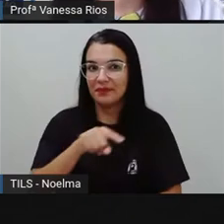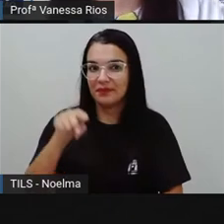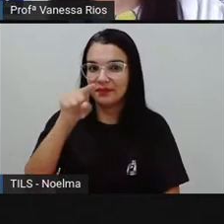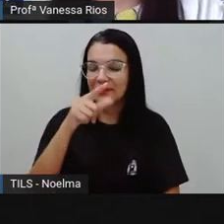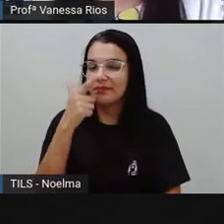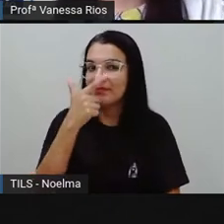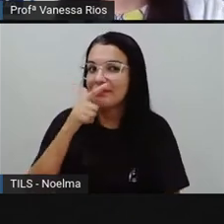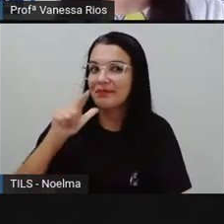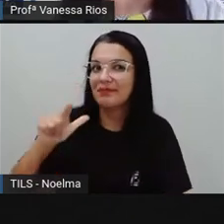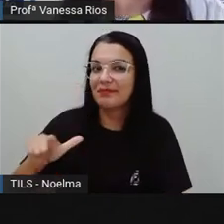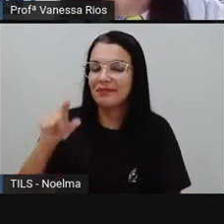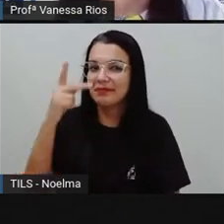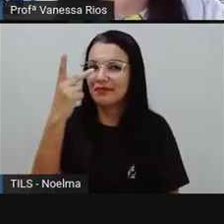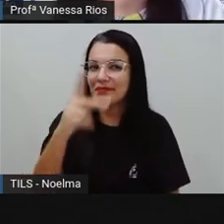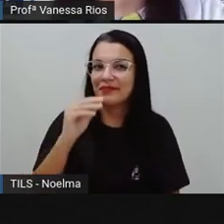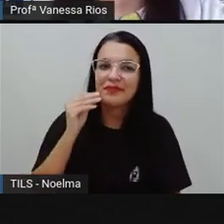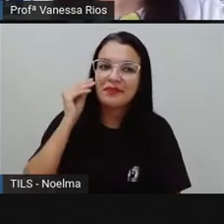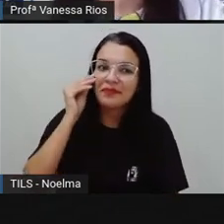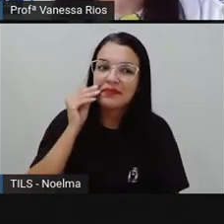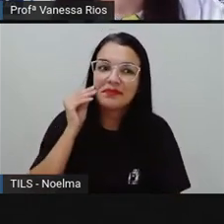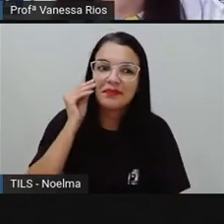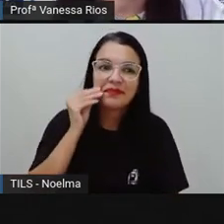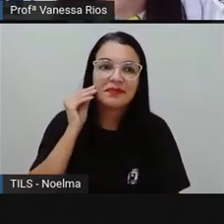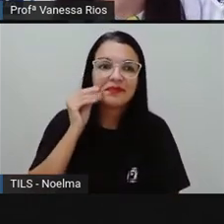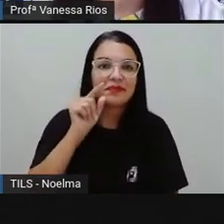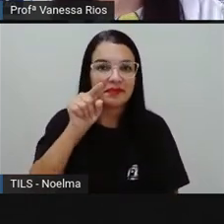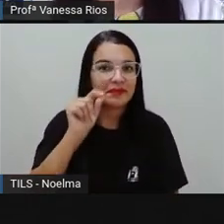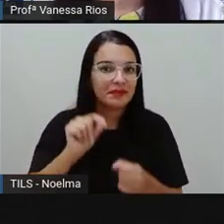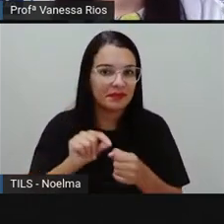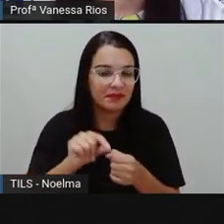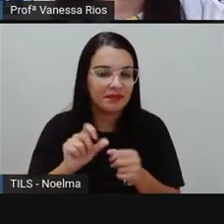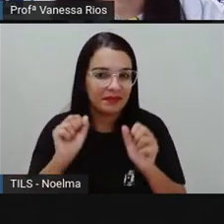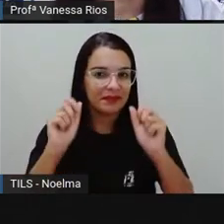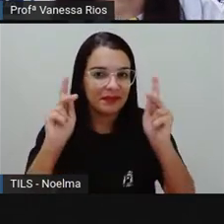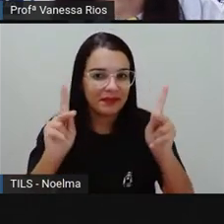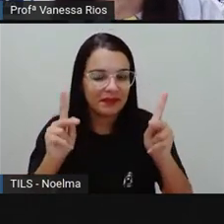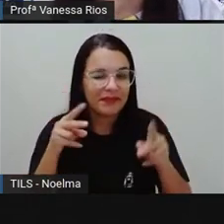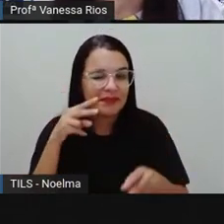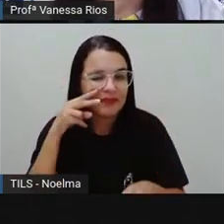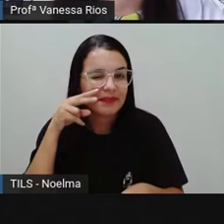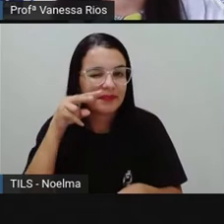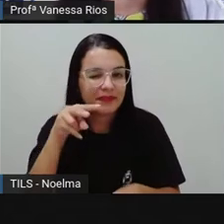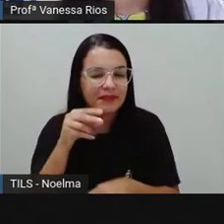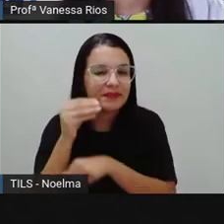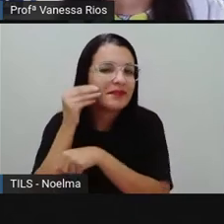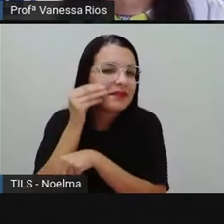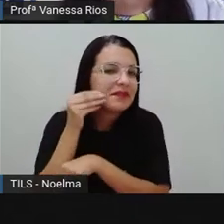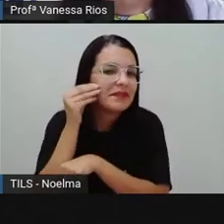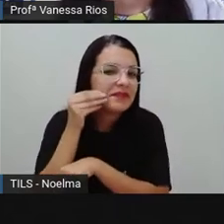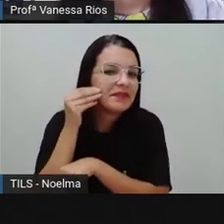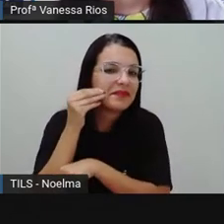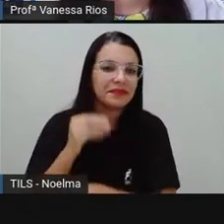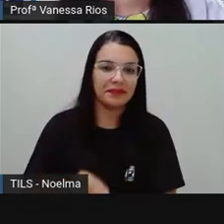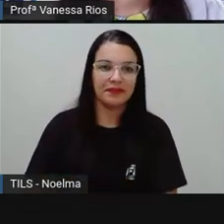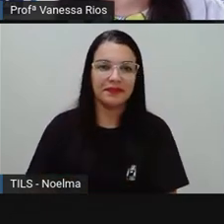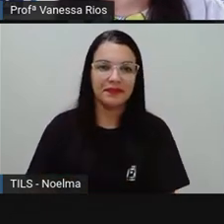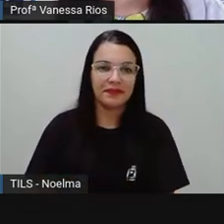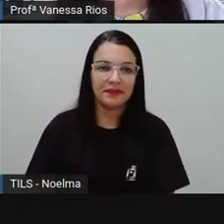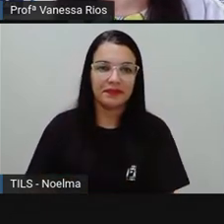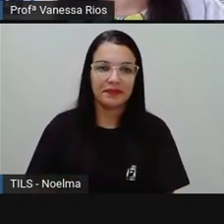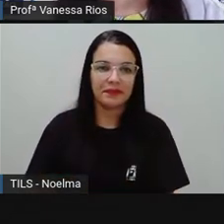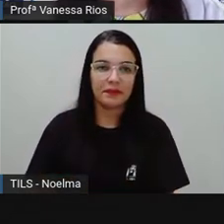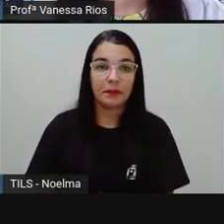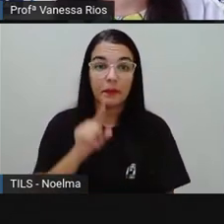novamente uma experiência para que você faça, tá certo? Então, de olho na experiência. Nessa